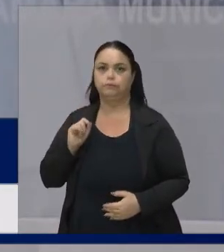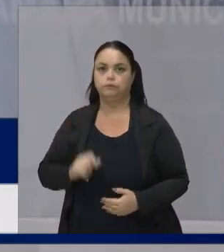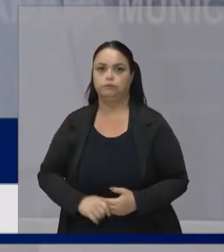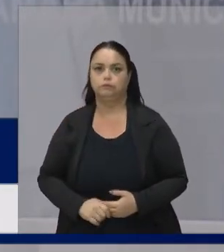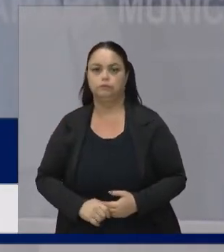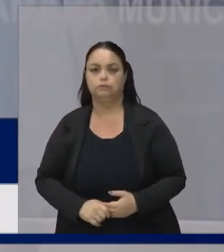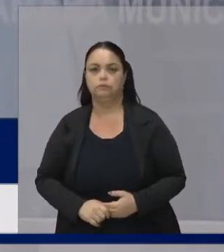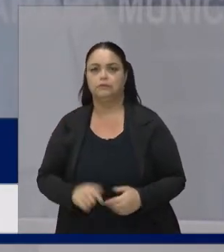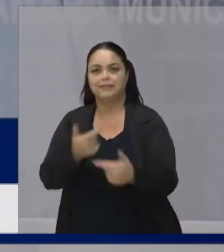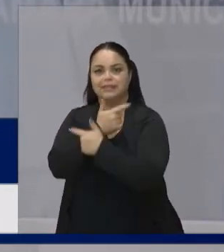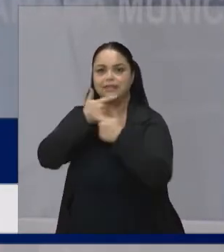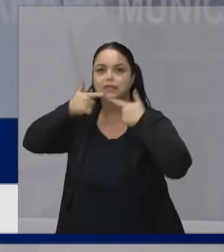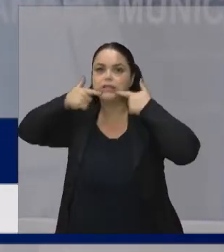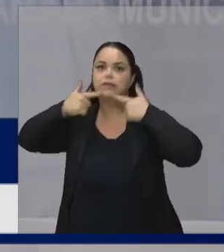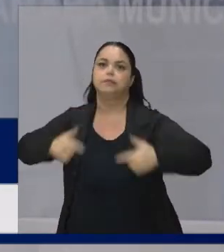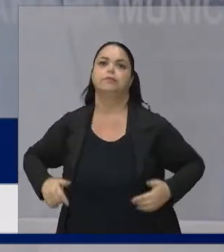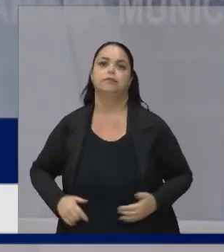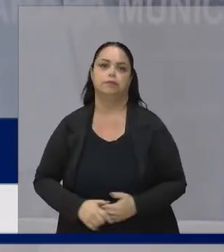Sorrir